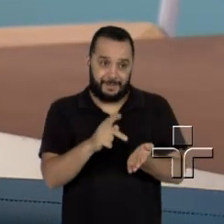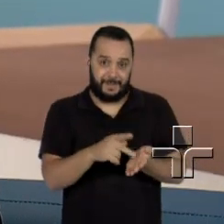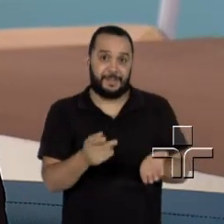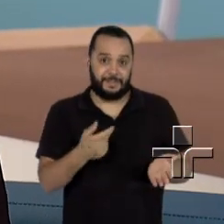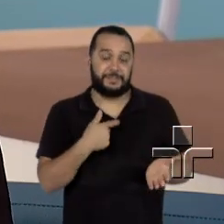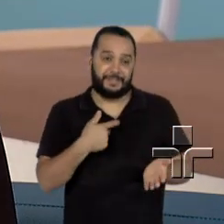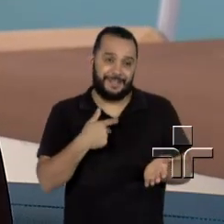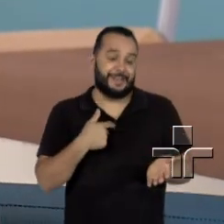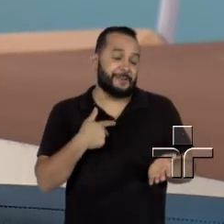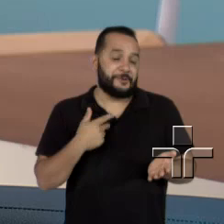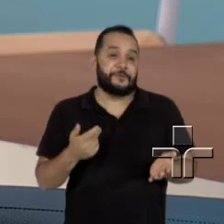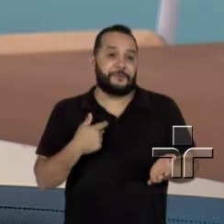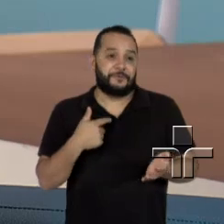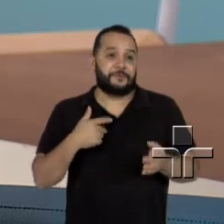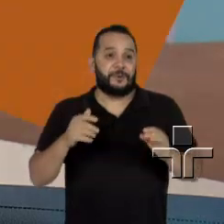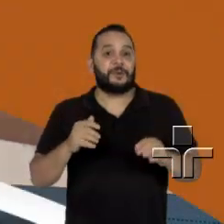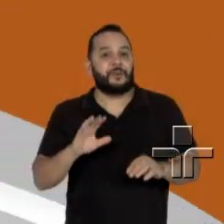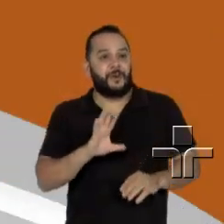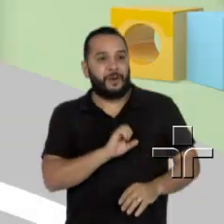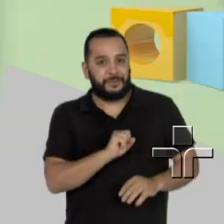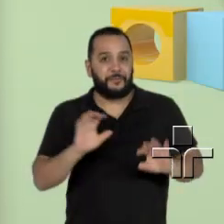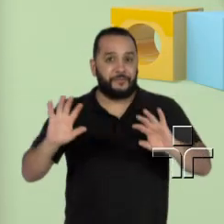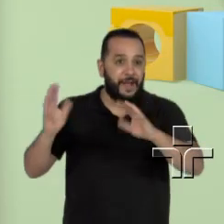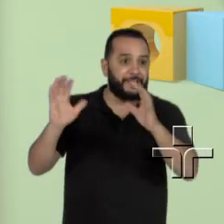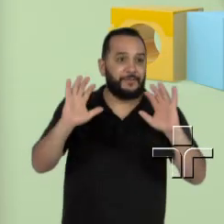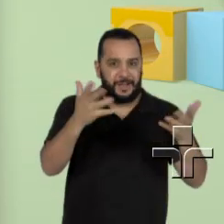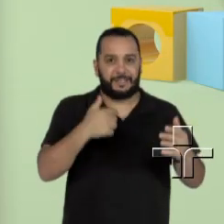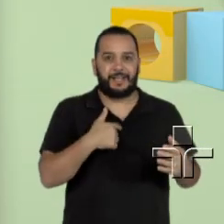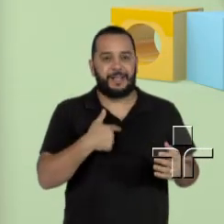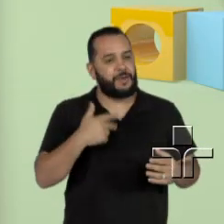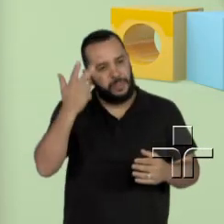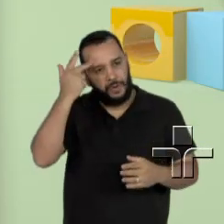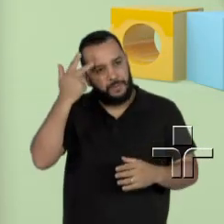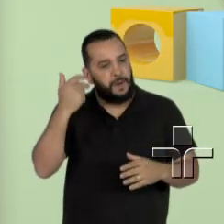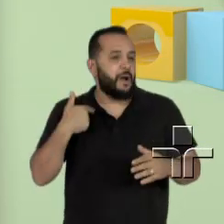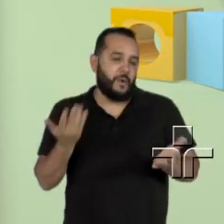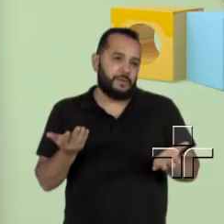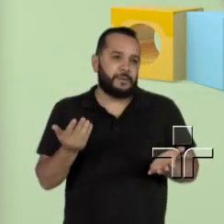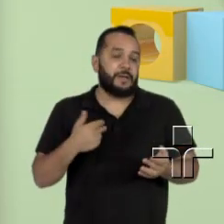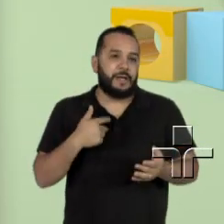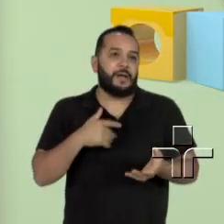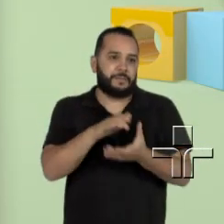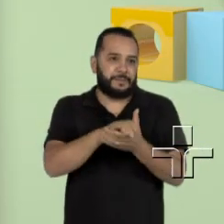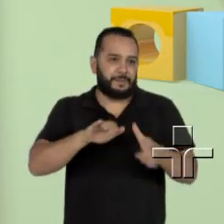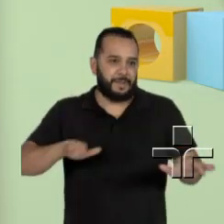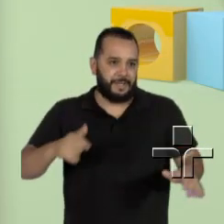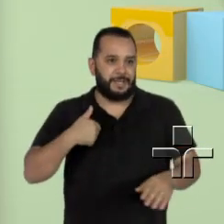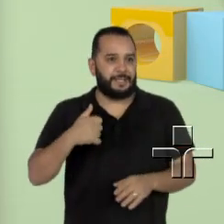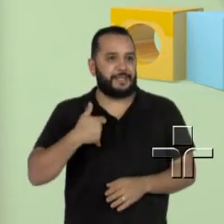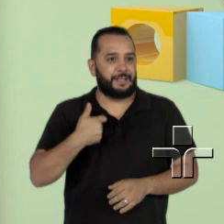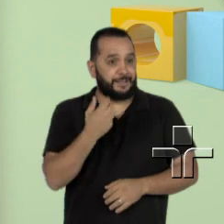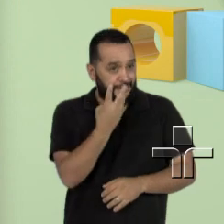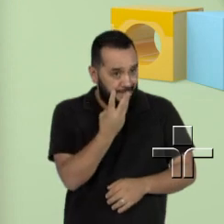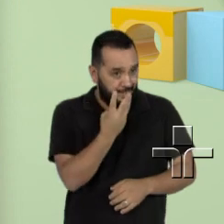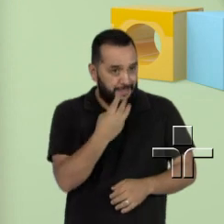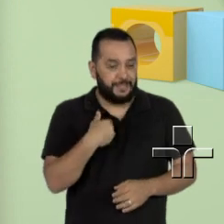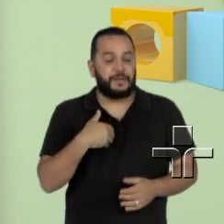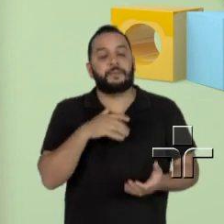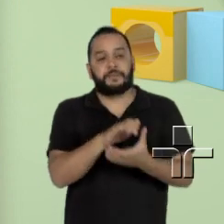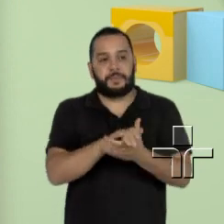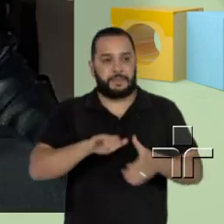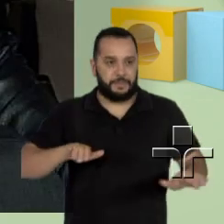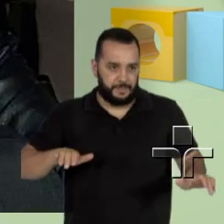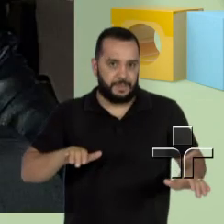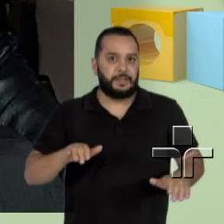eventos, então eu acho que o PIC já está em mim. Mas eu me separei logo que eles fizeram três anos, né? Então, eu praticamente